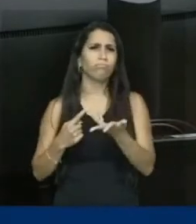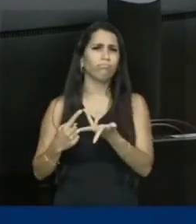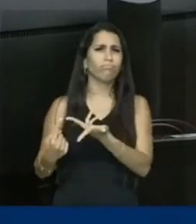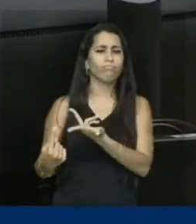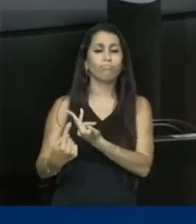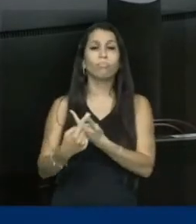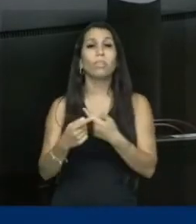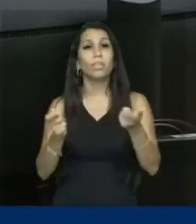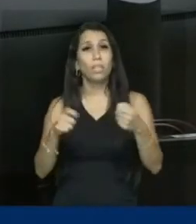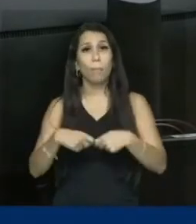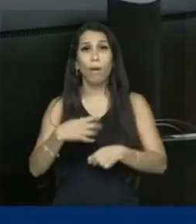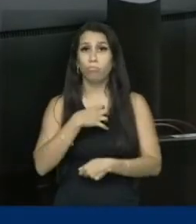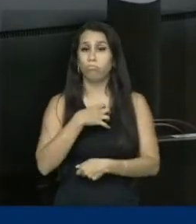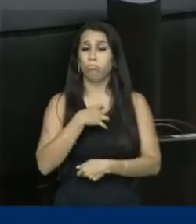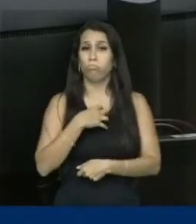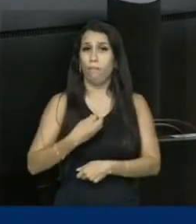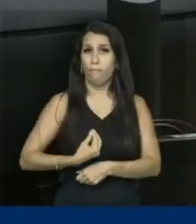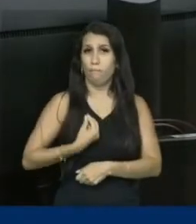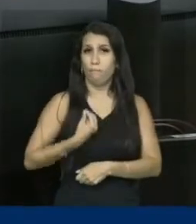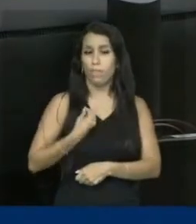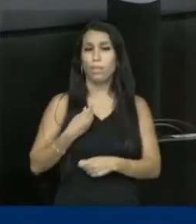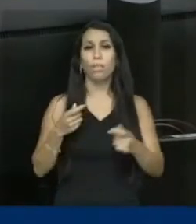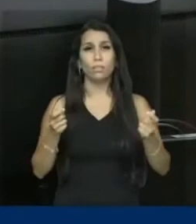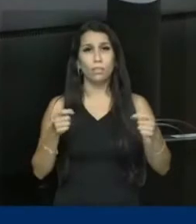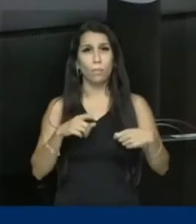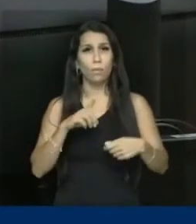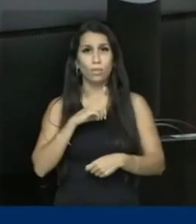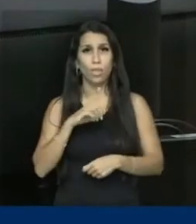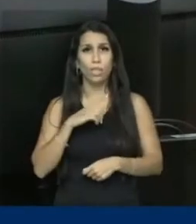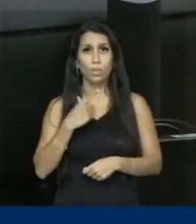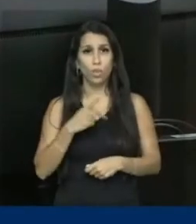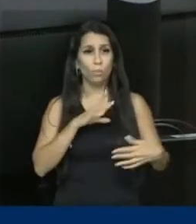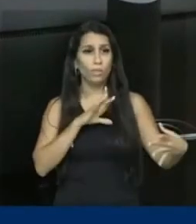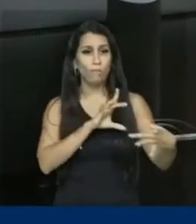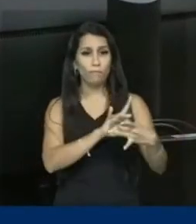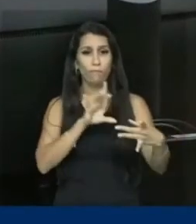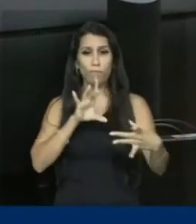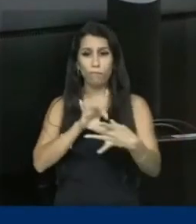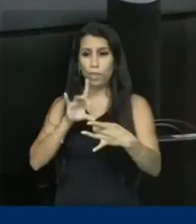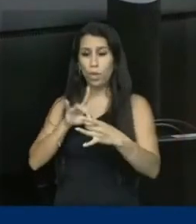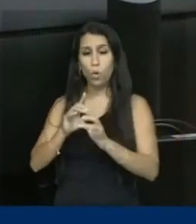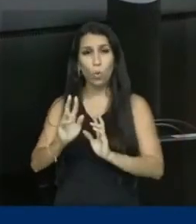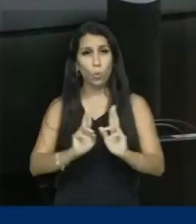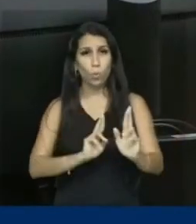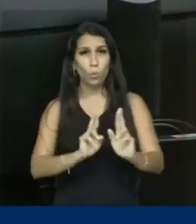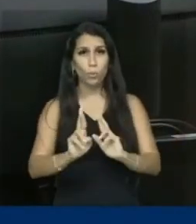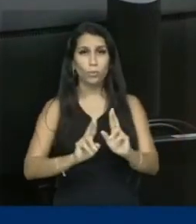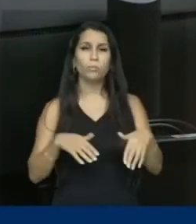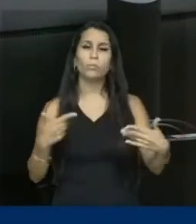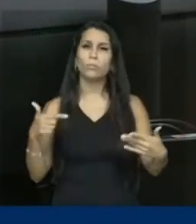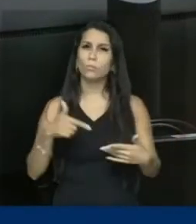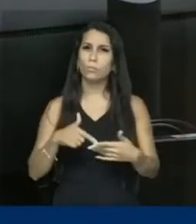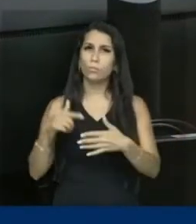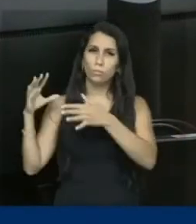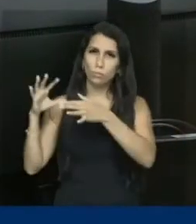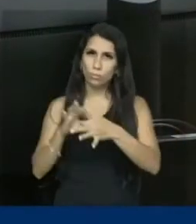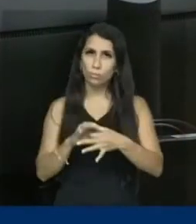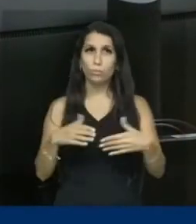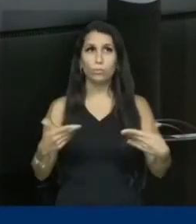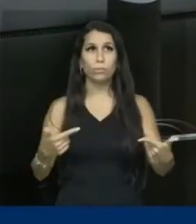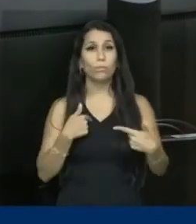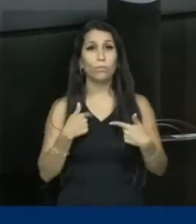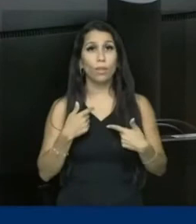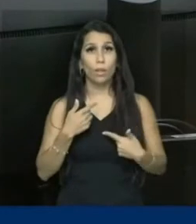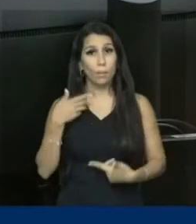formas de existir e de estabelecer os seus vínculos e as suas relações. E, nesse sentido, eu